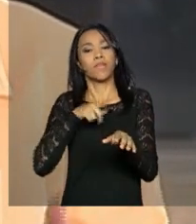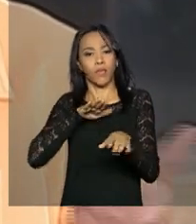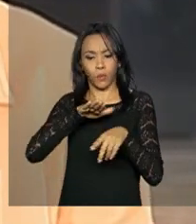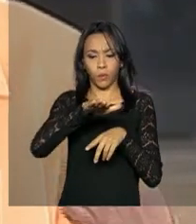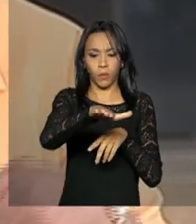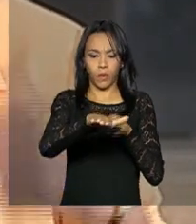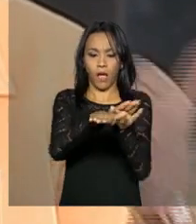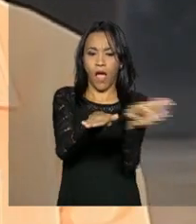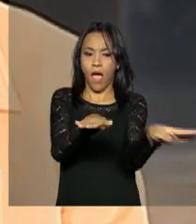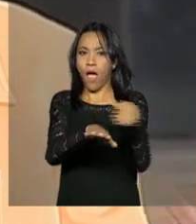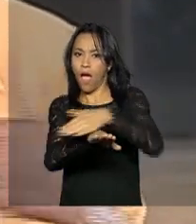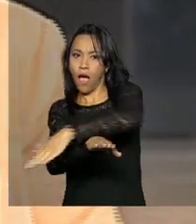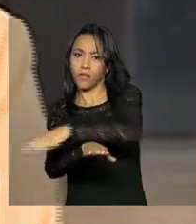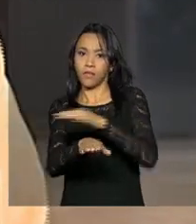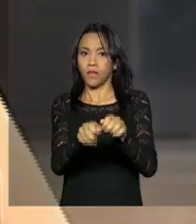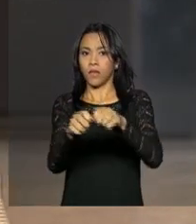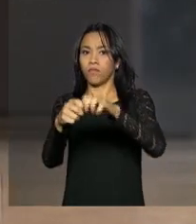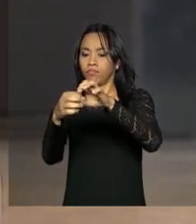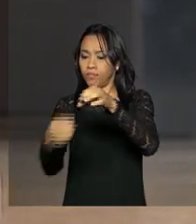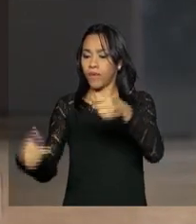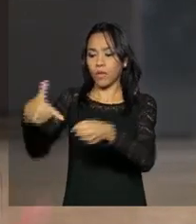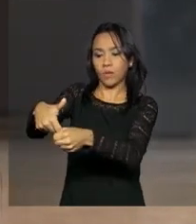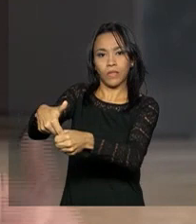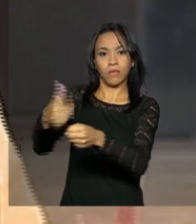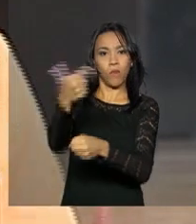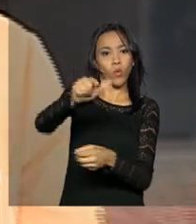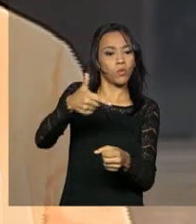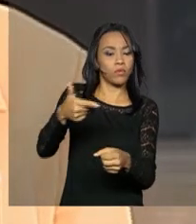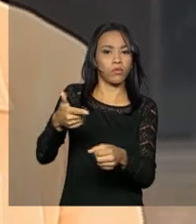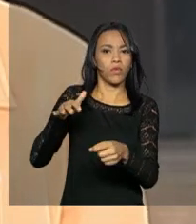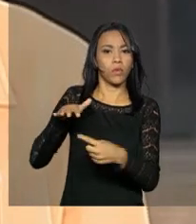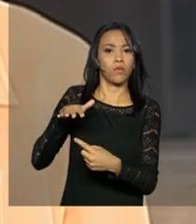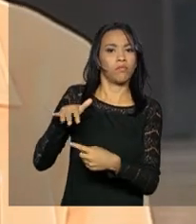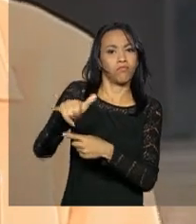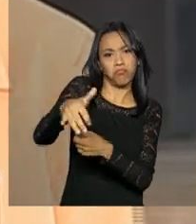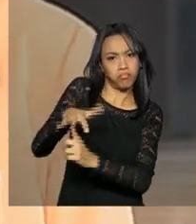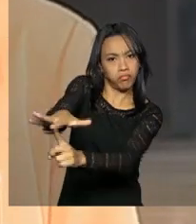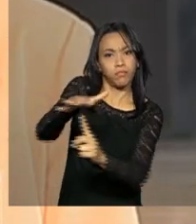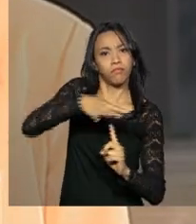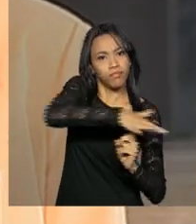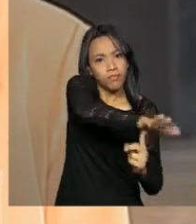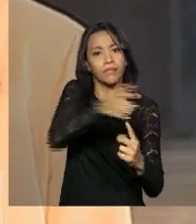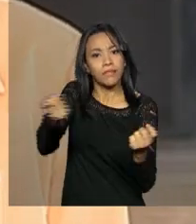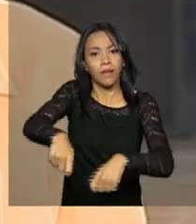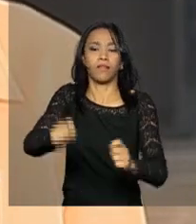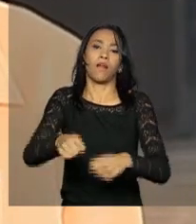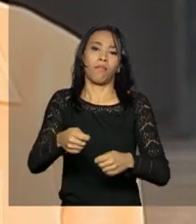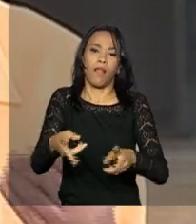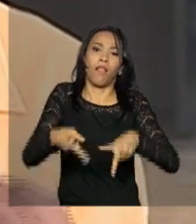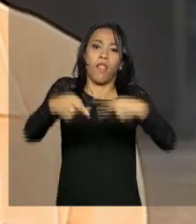abastecer tanto os jatos, como se quer que ele tenha, para abastecimento de helicópteros também.